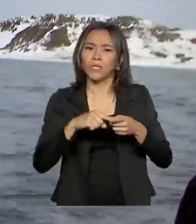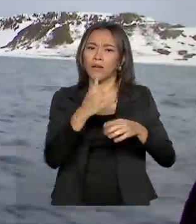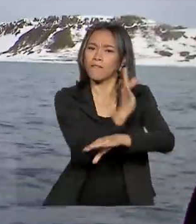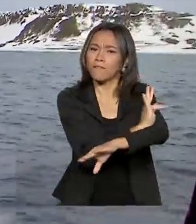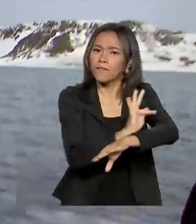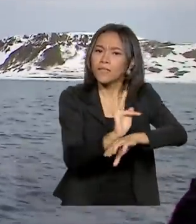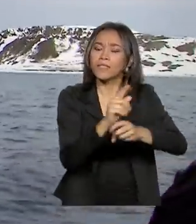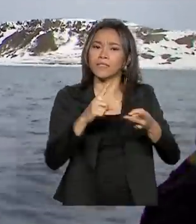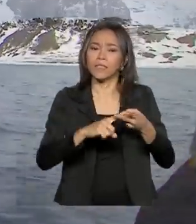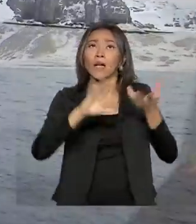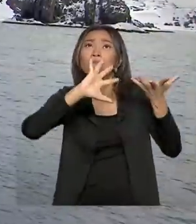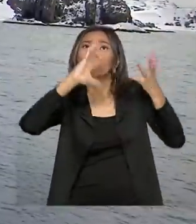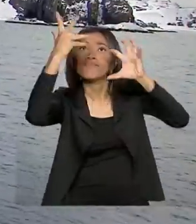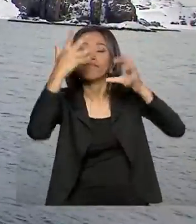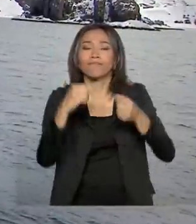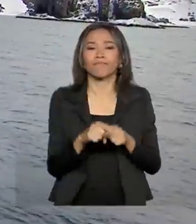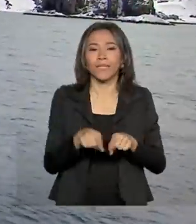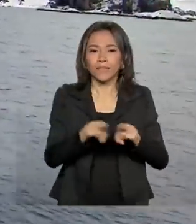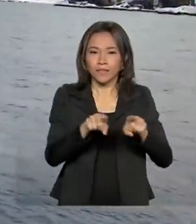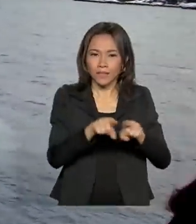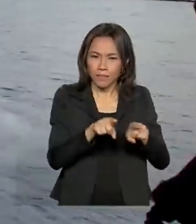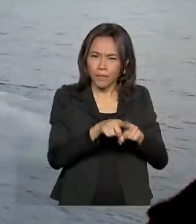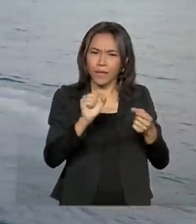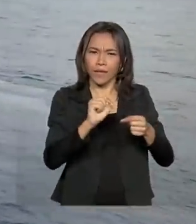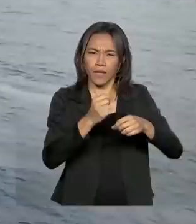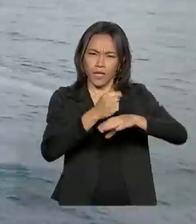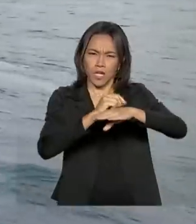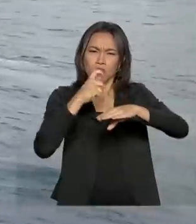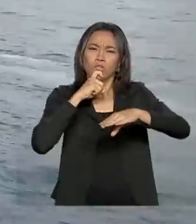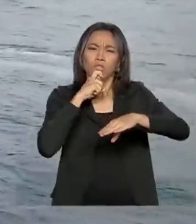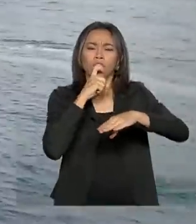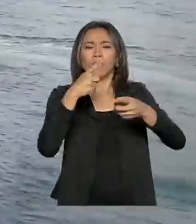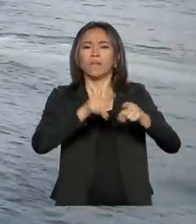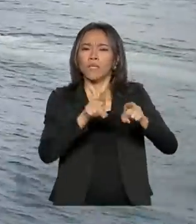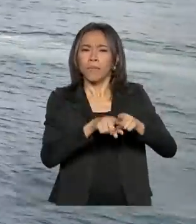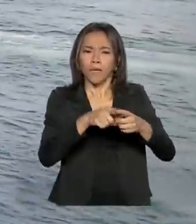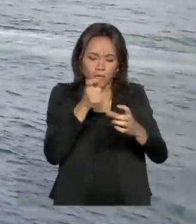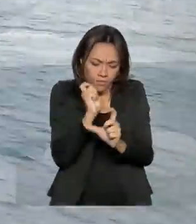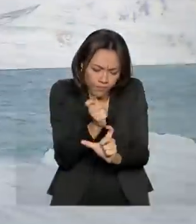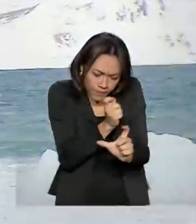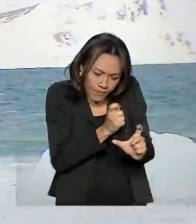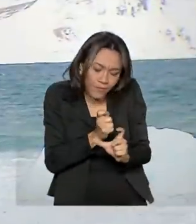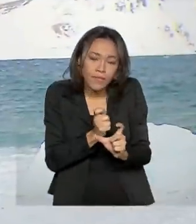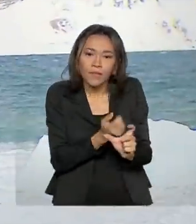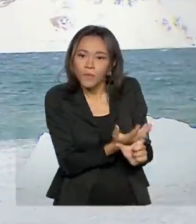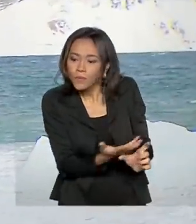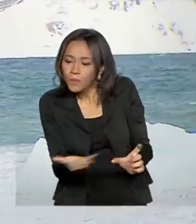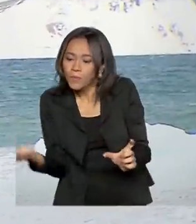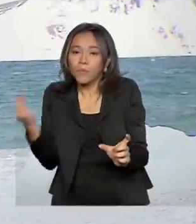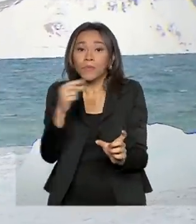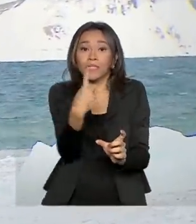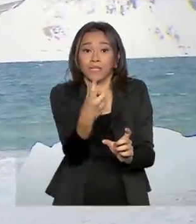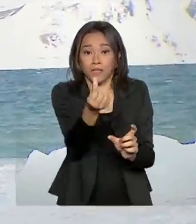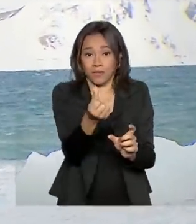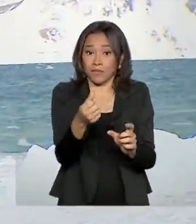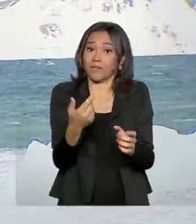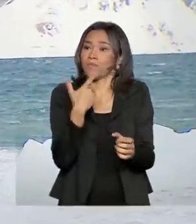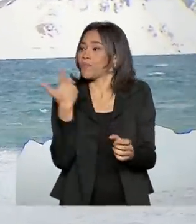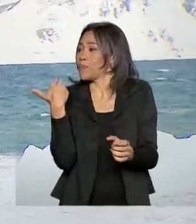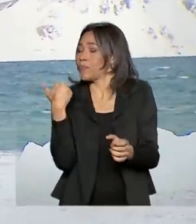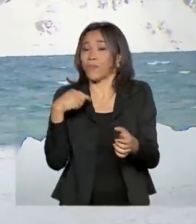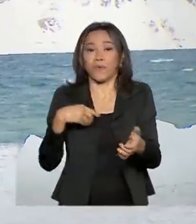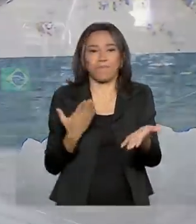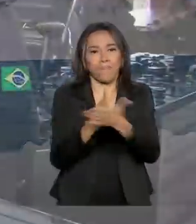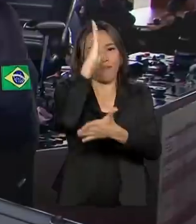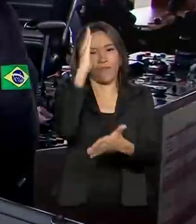física, meteorologia, glaciologia e arqueologia. Outras 16 pesquisas foram aprovadas recentemente